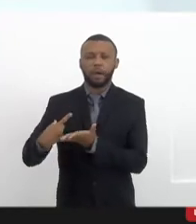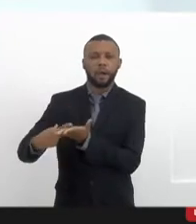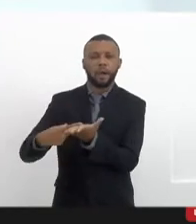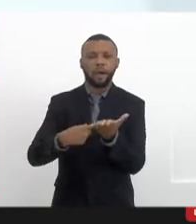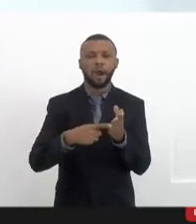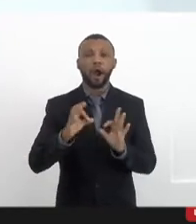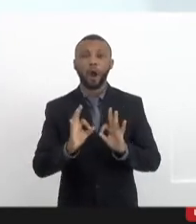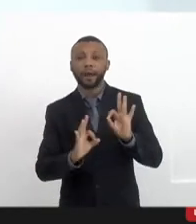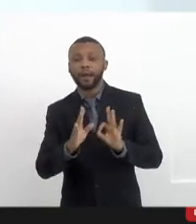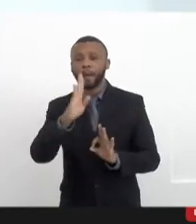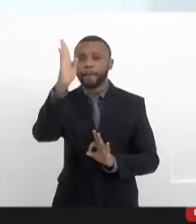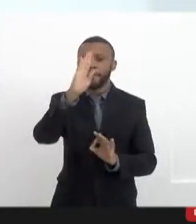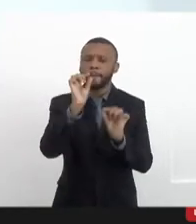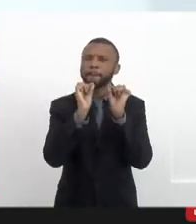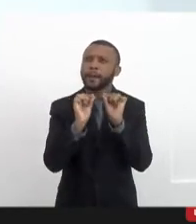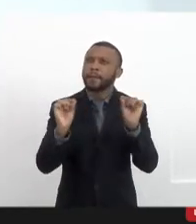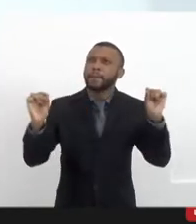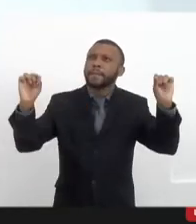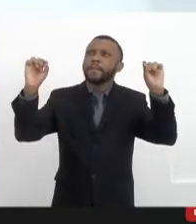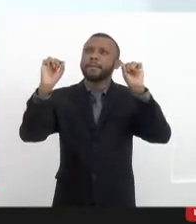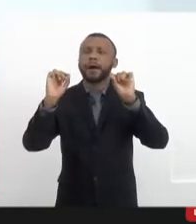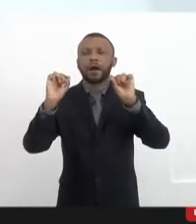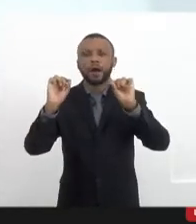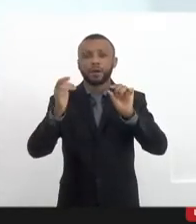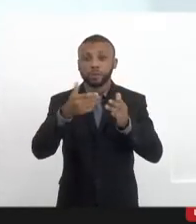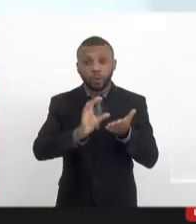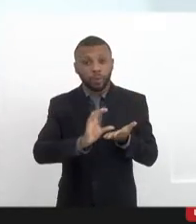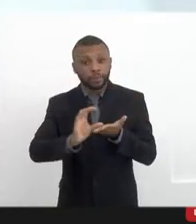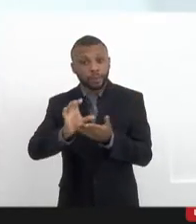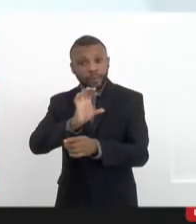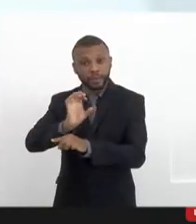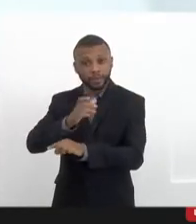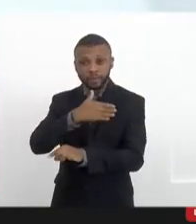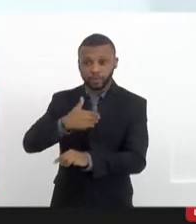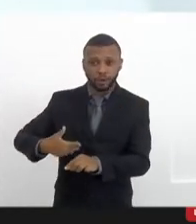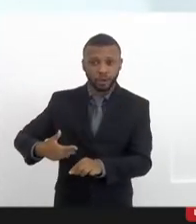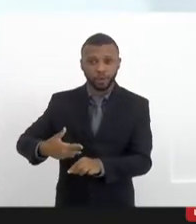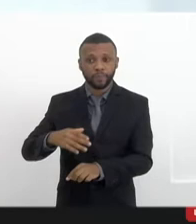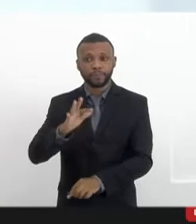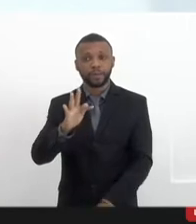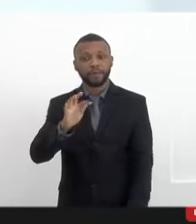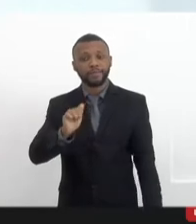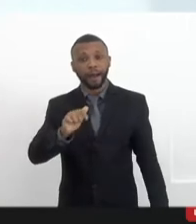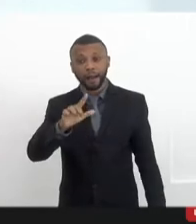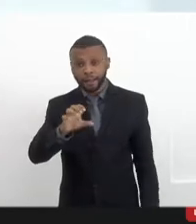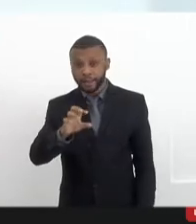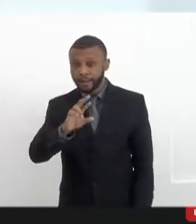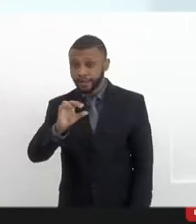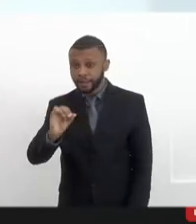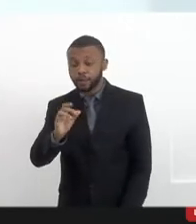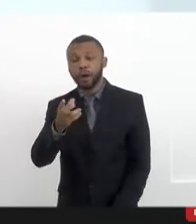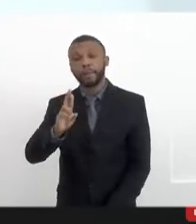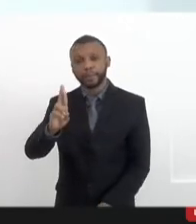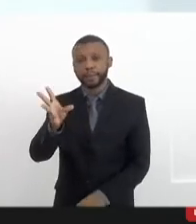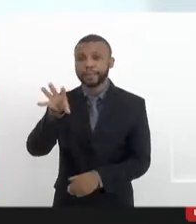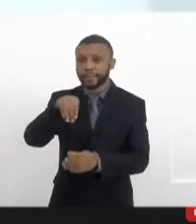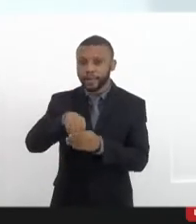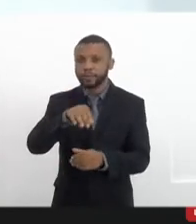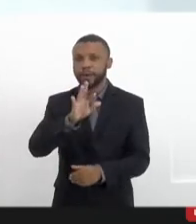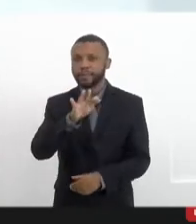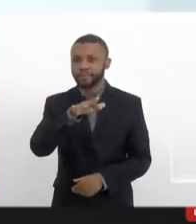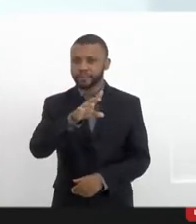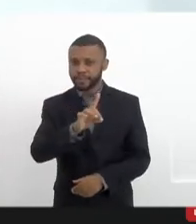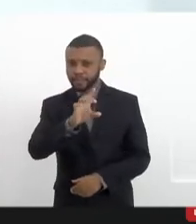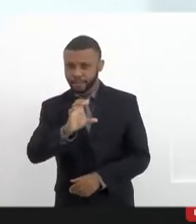Brasil inteiro com comitês estaduais. Aqui no Rio de Janeiro, a Fale Rio representa o FNDC. Lembrar que o direito à comunicação